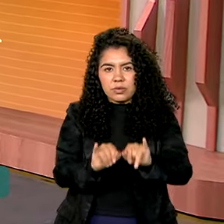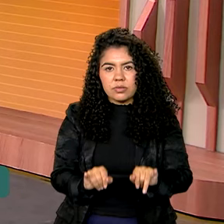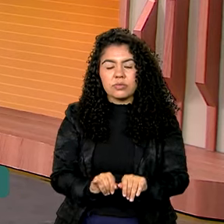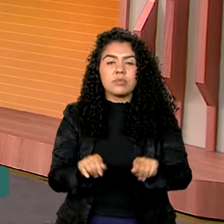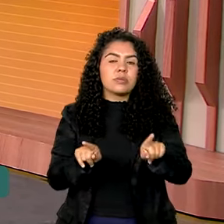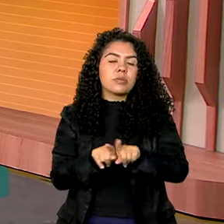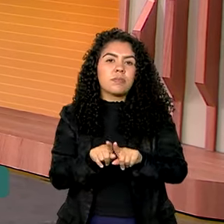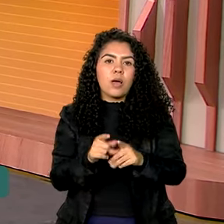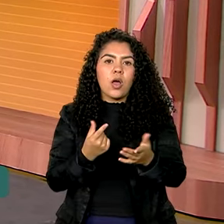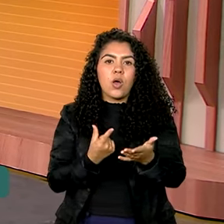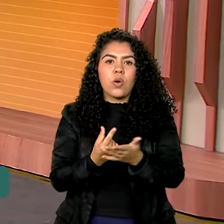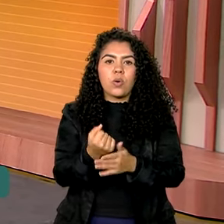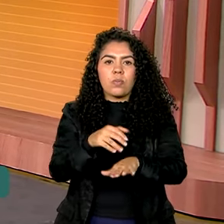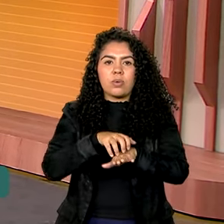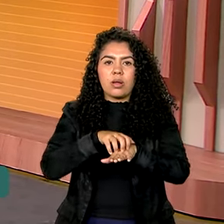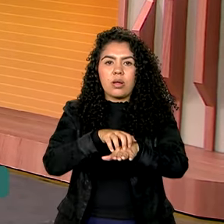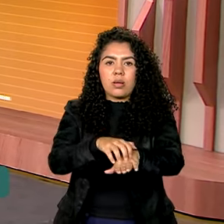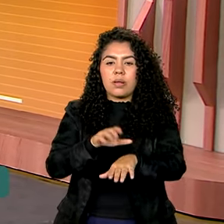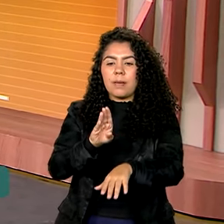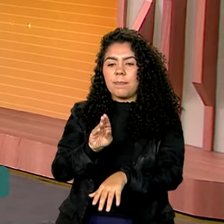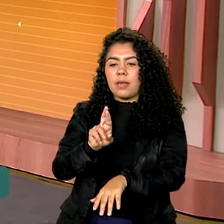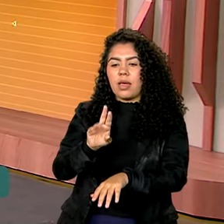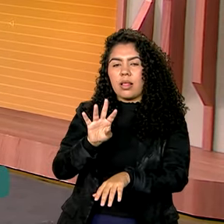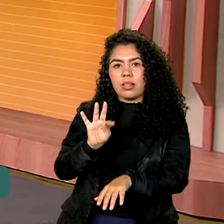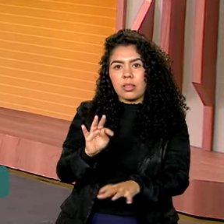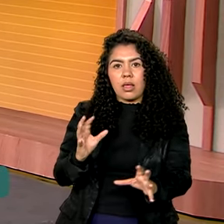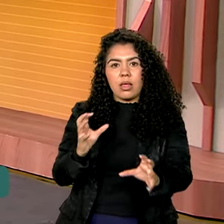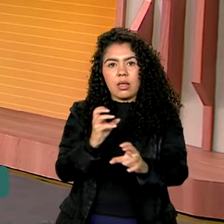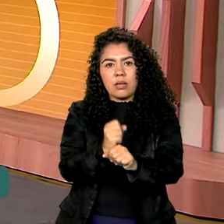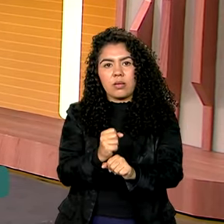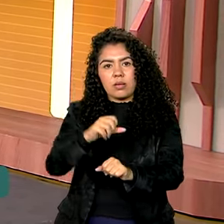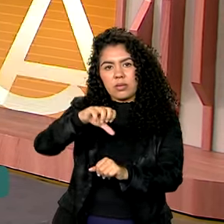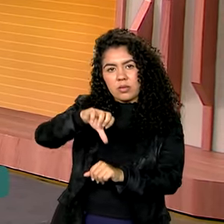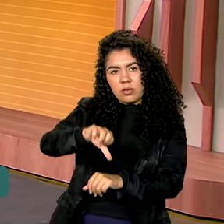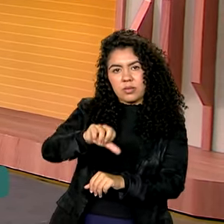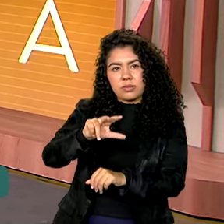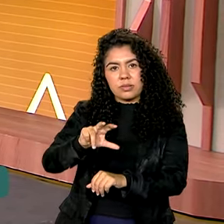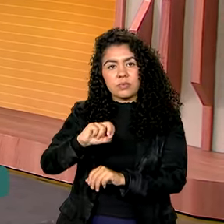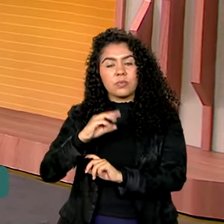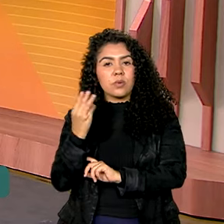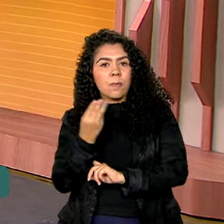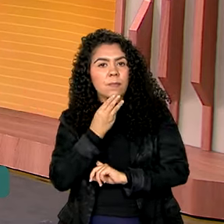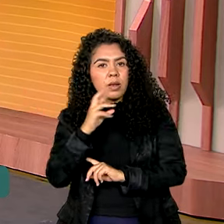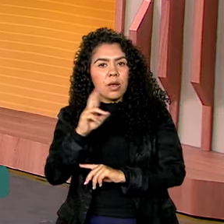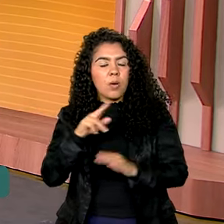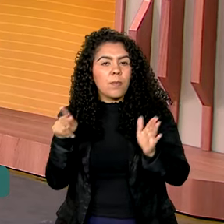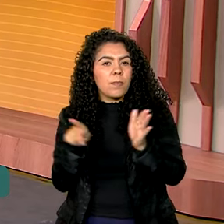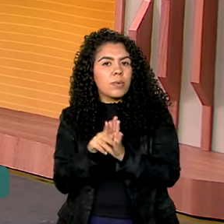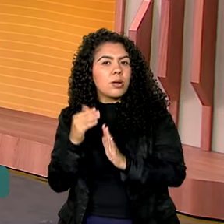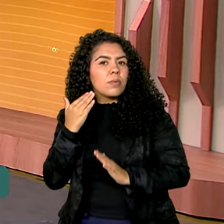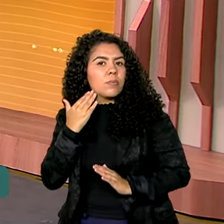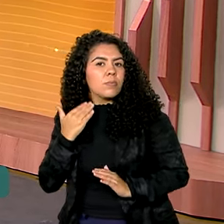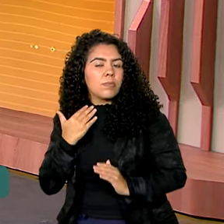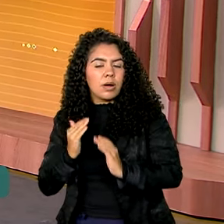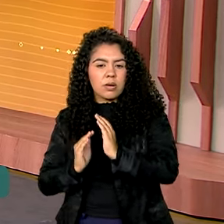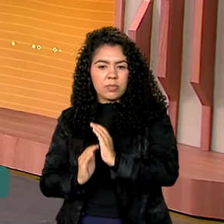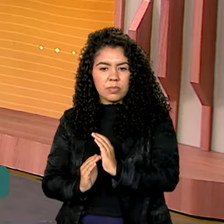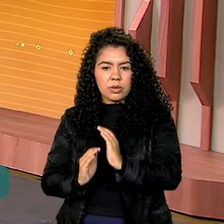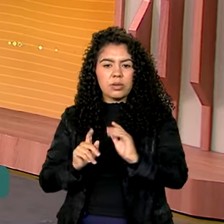de veículos para o BRT. Serão 950 milhões de reais do Banco do Brasil e